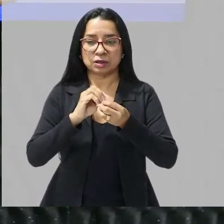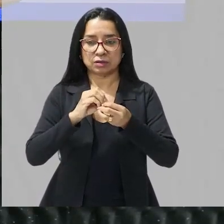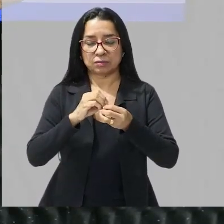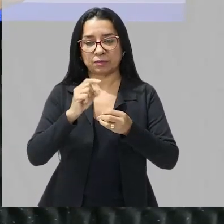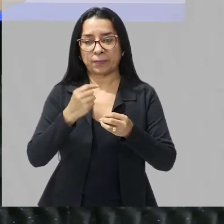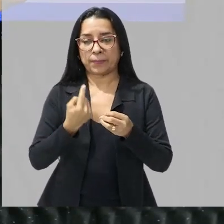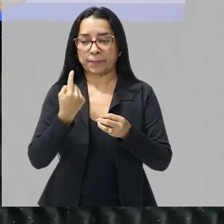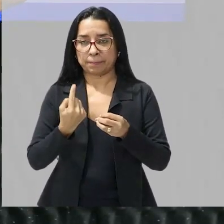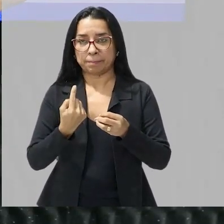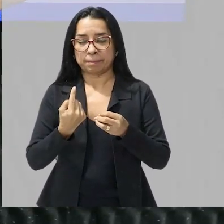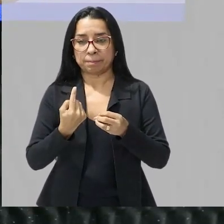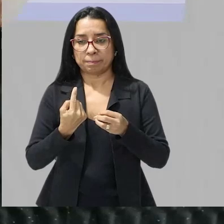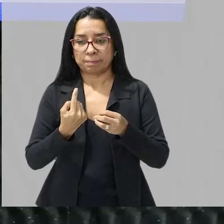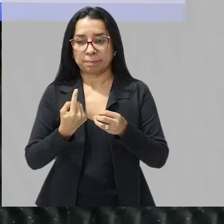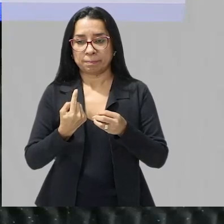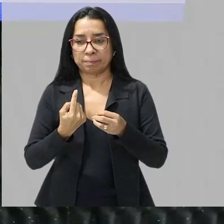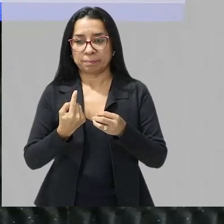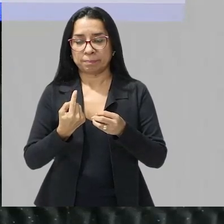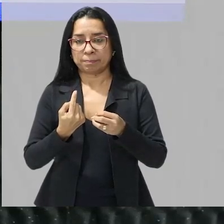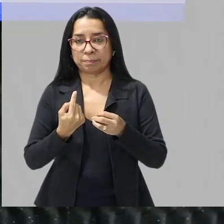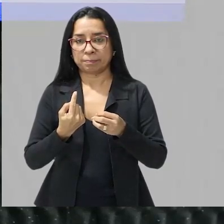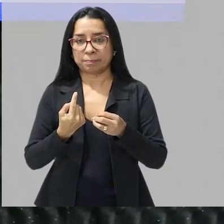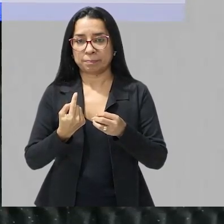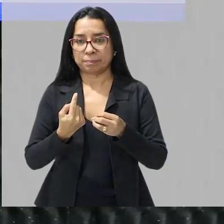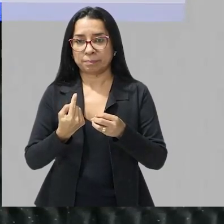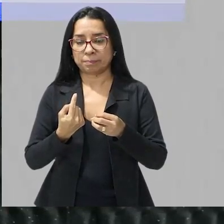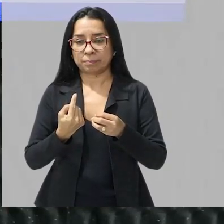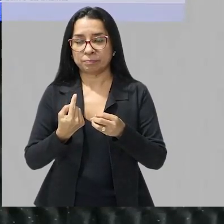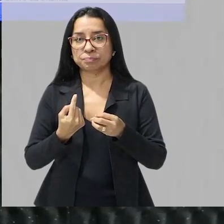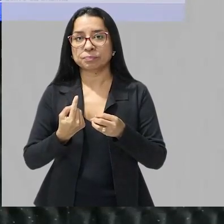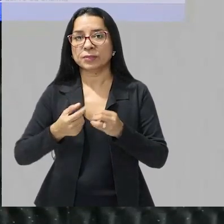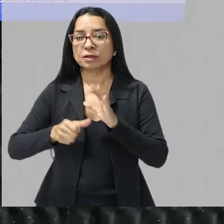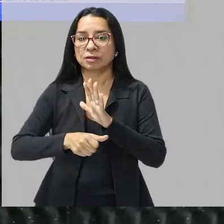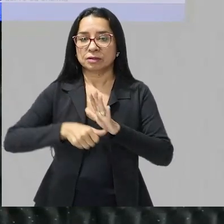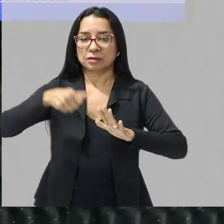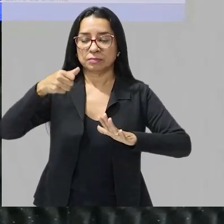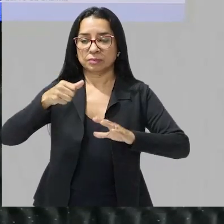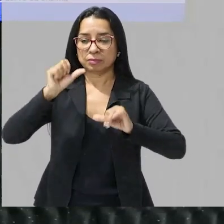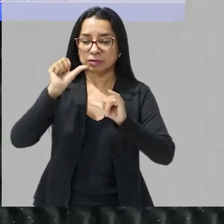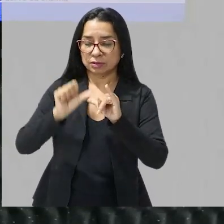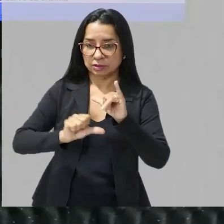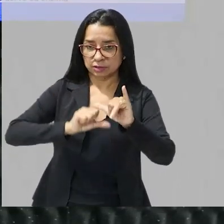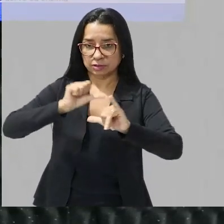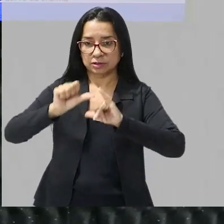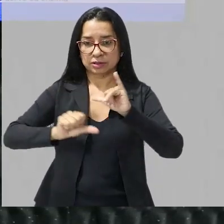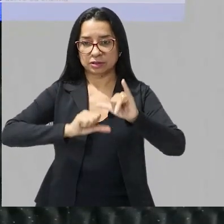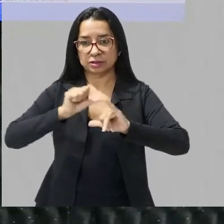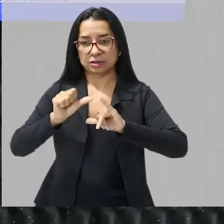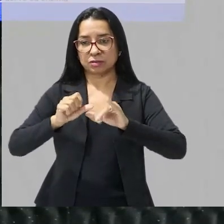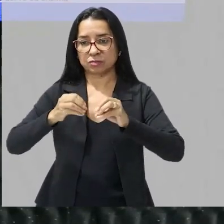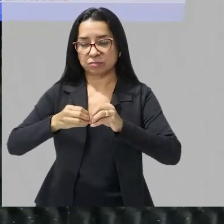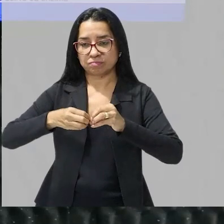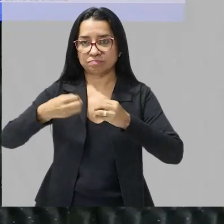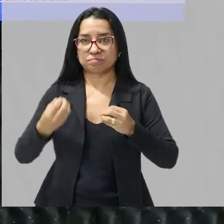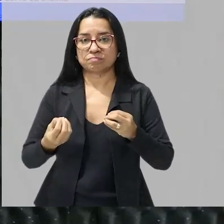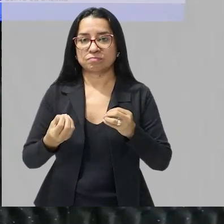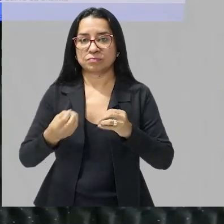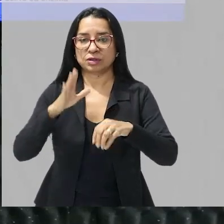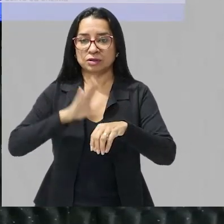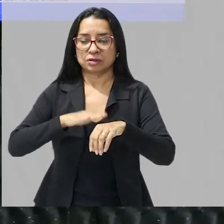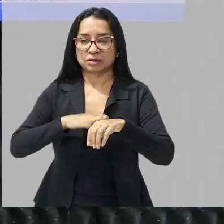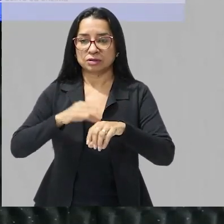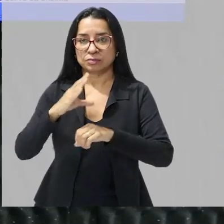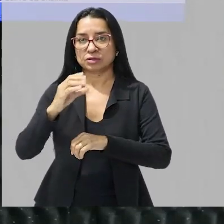única molécula só tá então na primeira reação se é uma reação de quebra a gente chama de